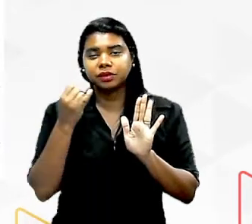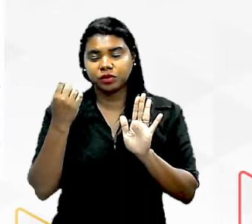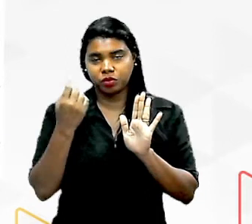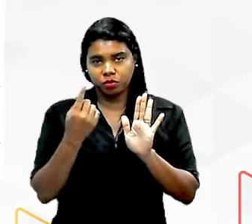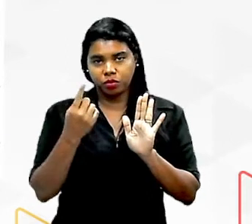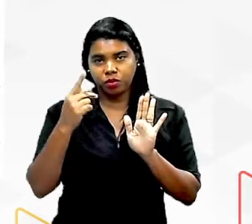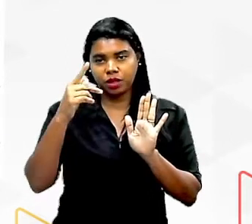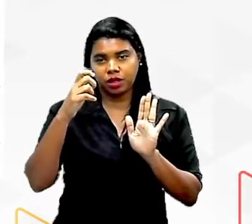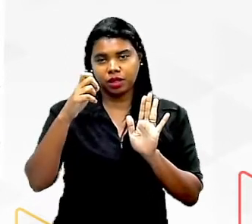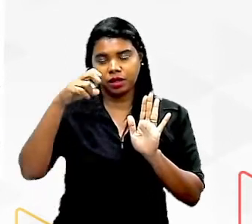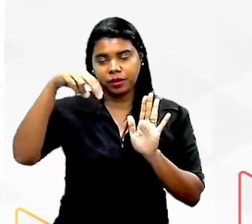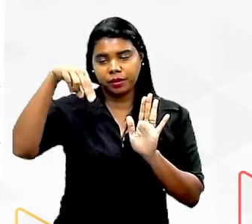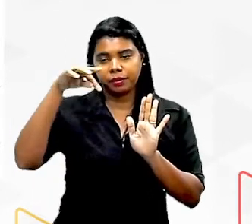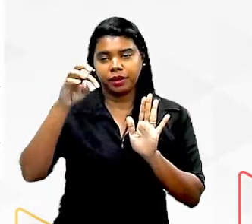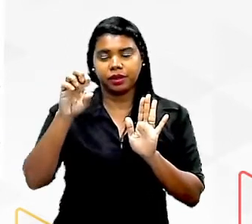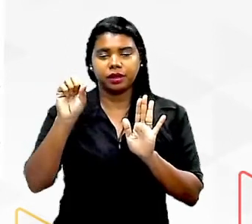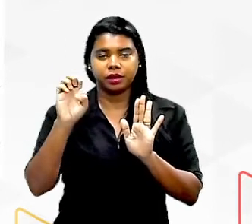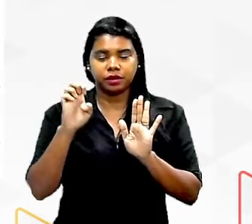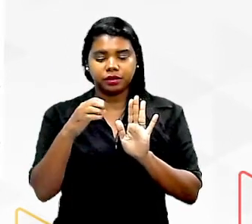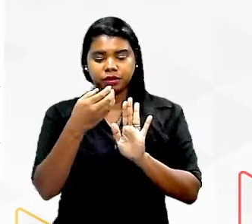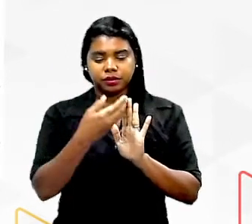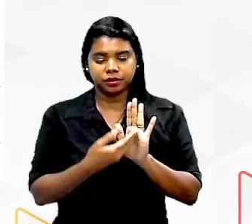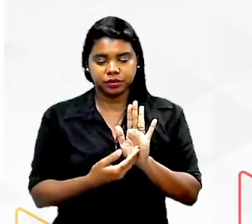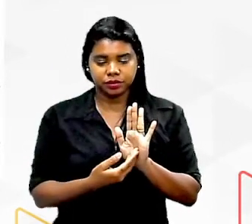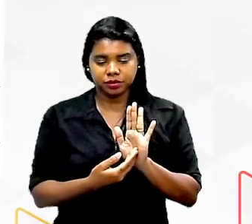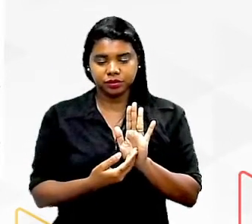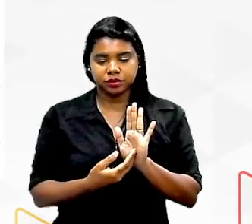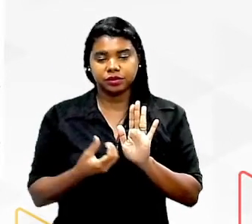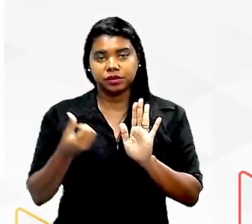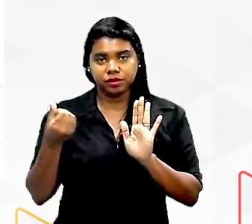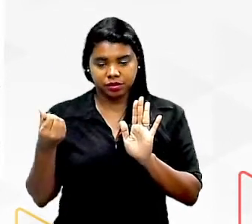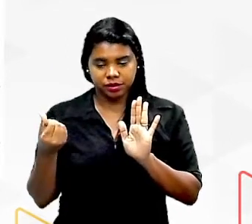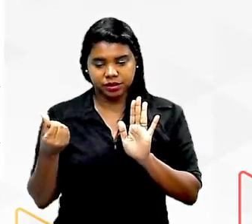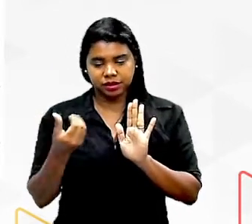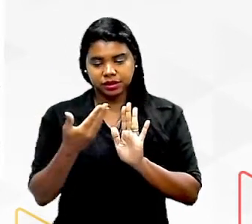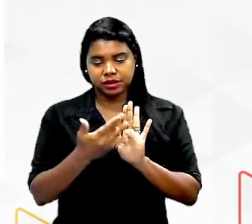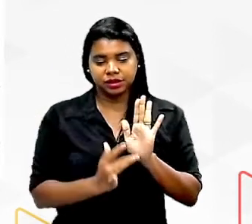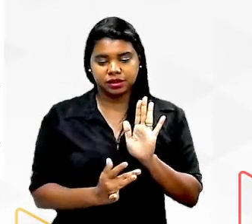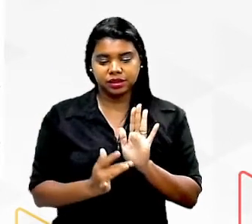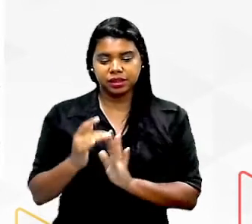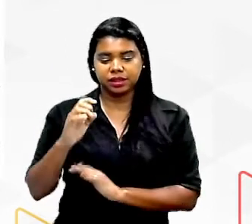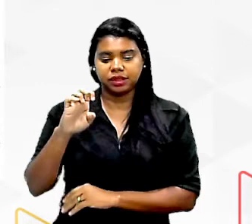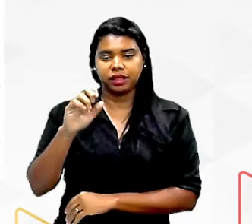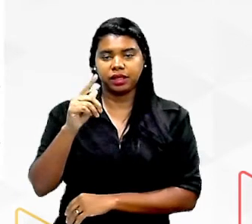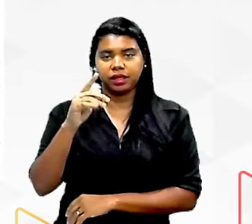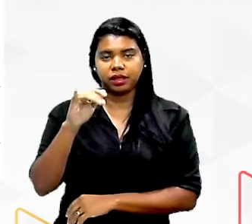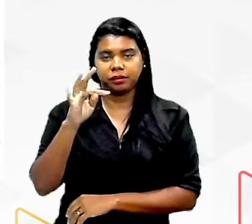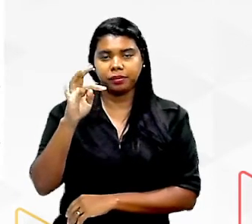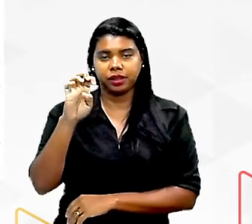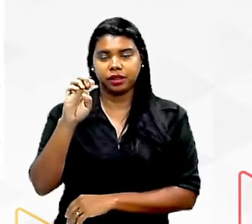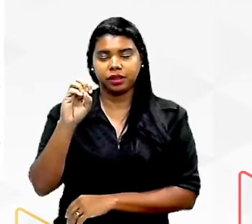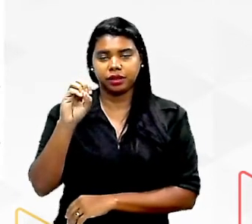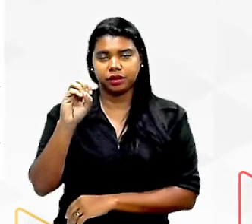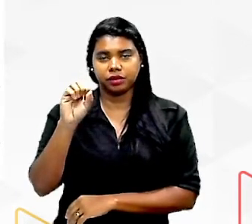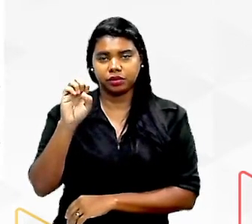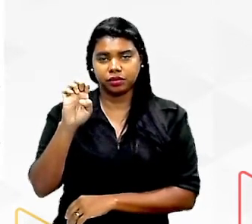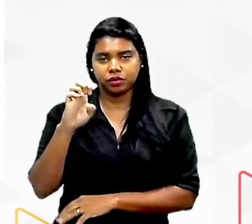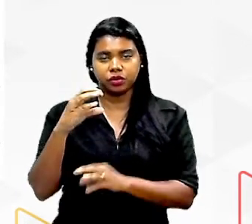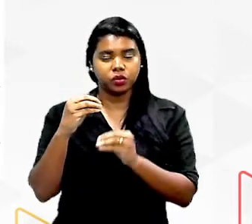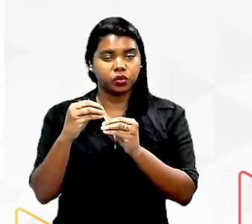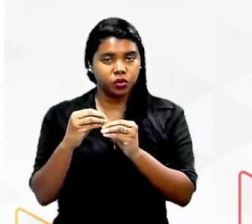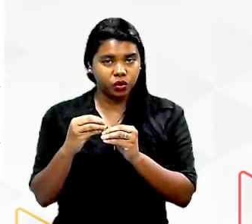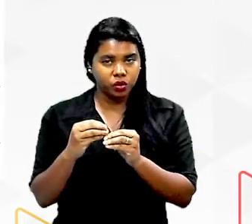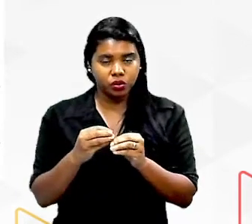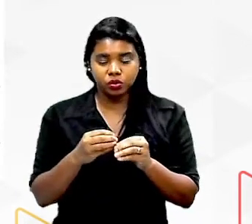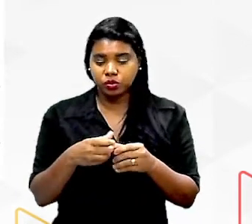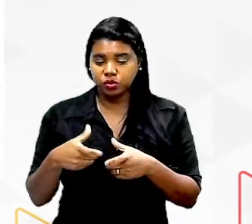se eu tenho 6 é exose se eu tenho 7 é pentose e assim por diante existe uma g